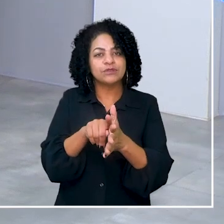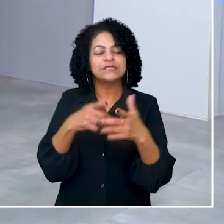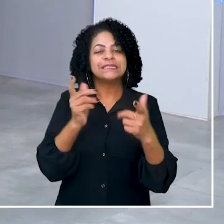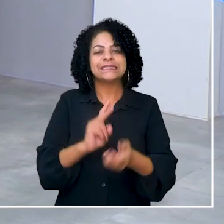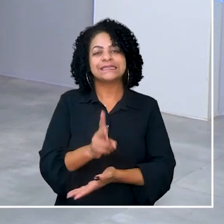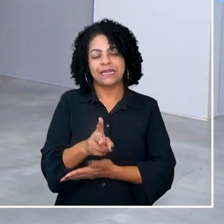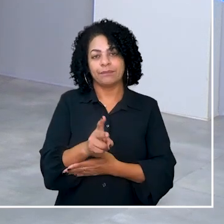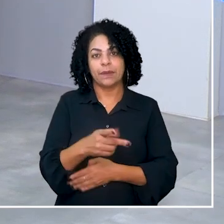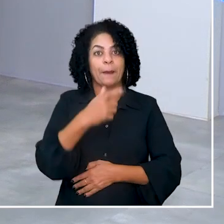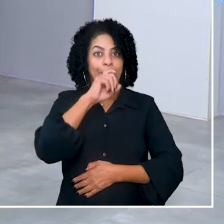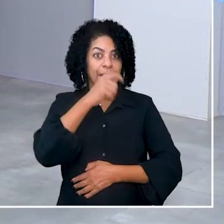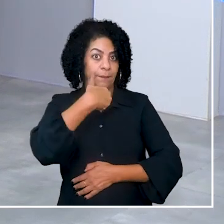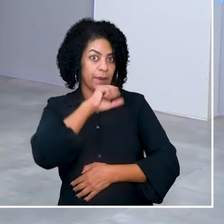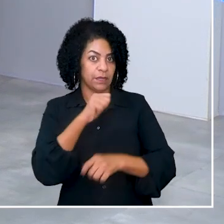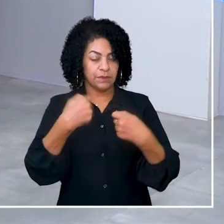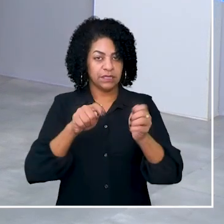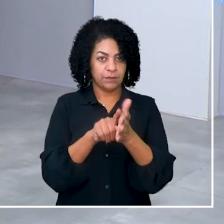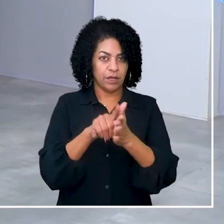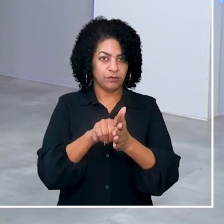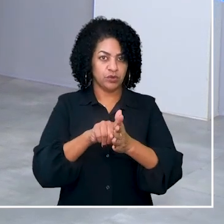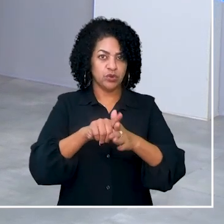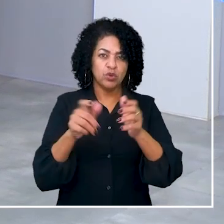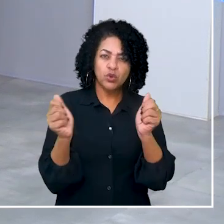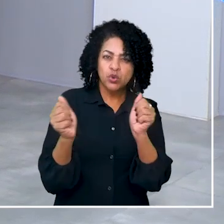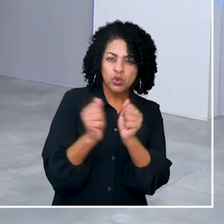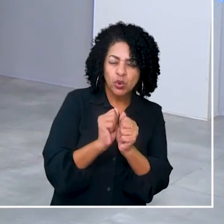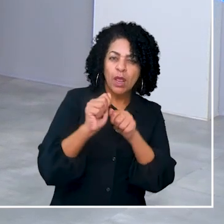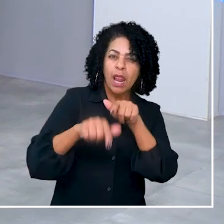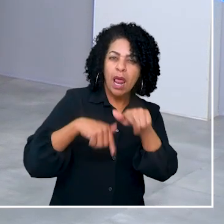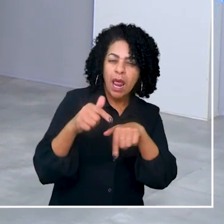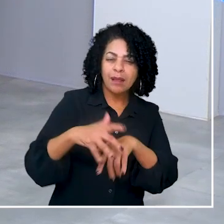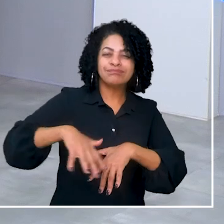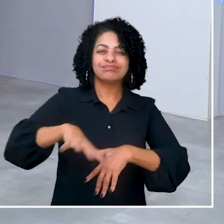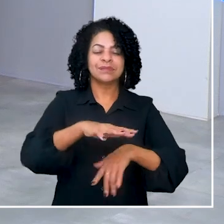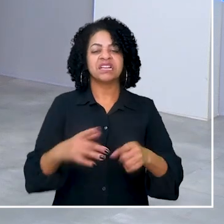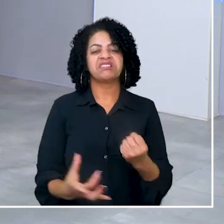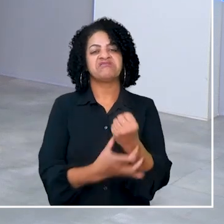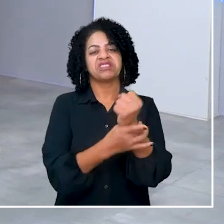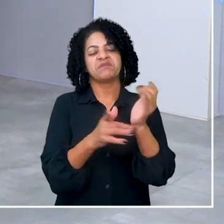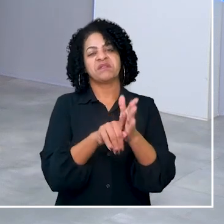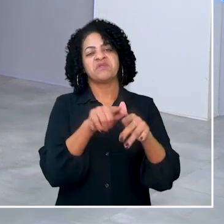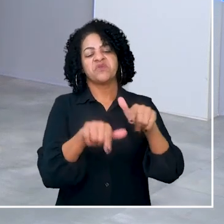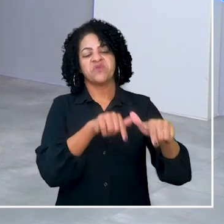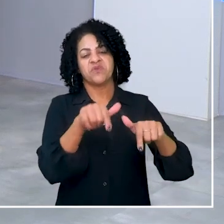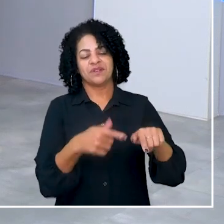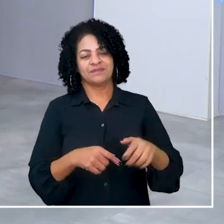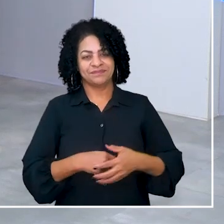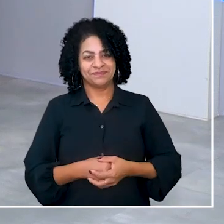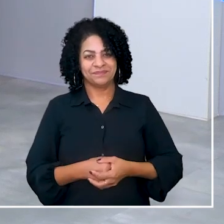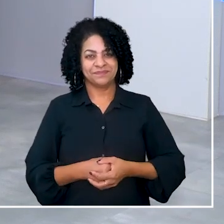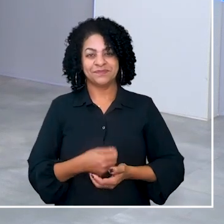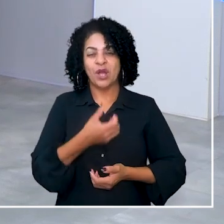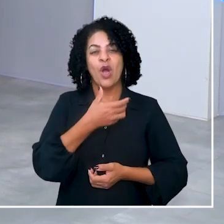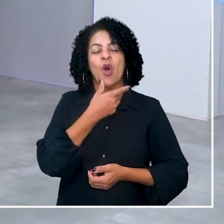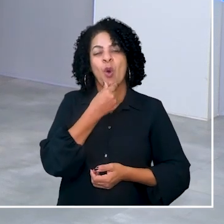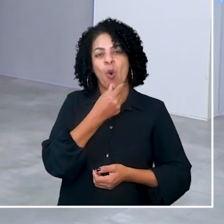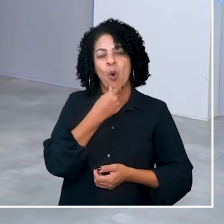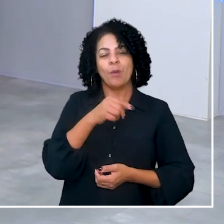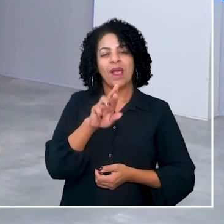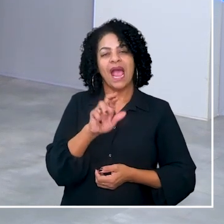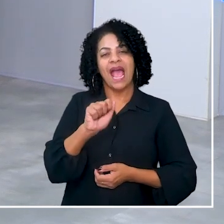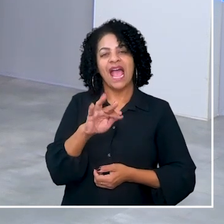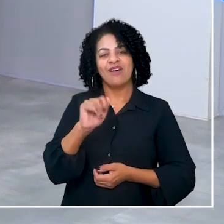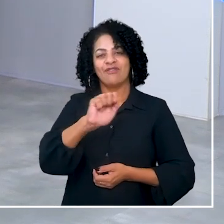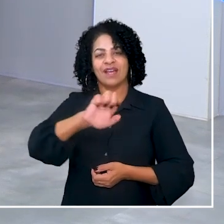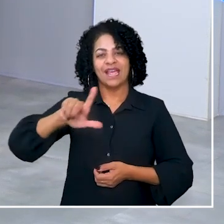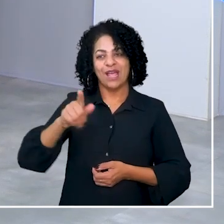Mães e pais precisam estar envolvidos nessa missão e é por isso que há garantias asseguradas também no âmbito trabalhista. O repórter